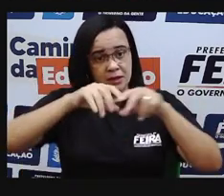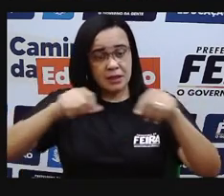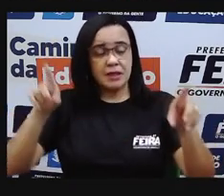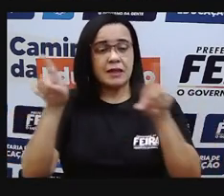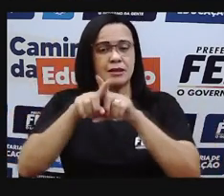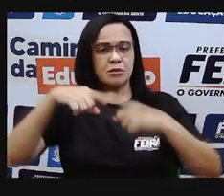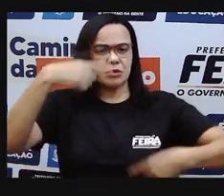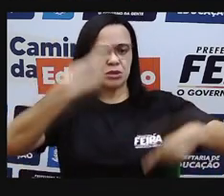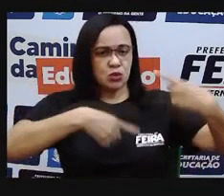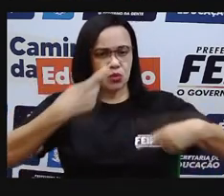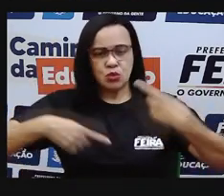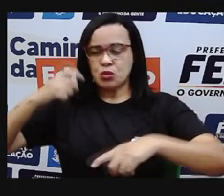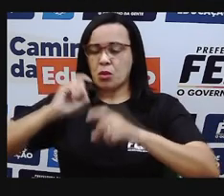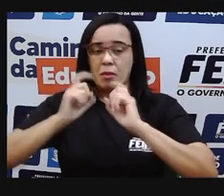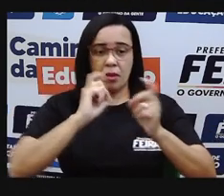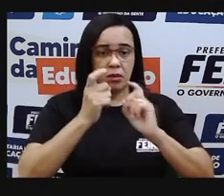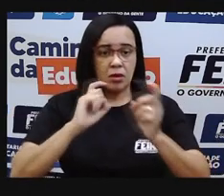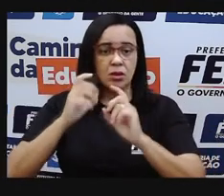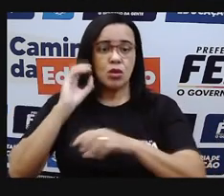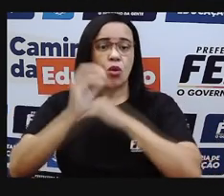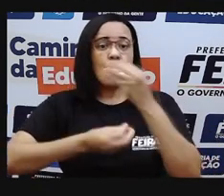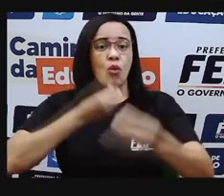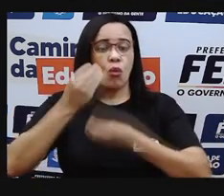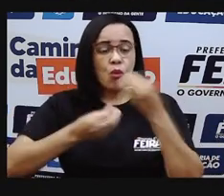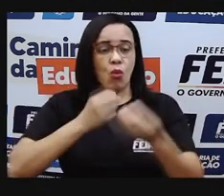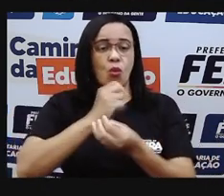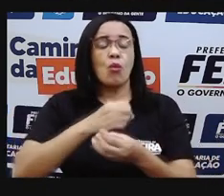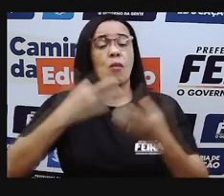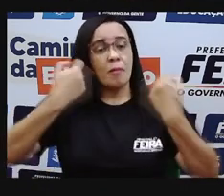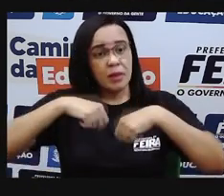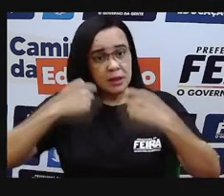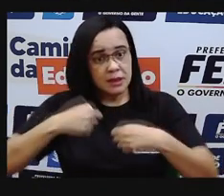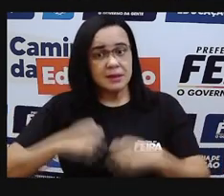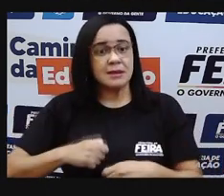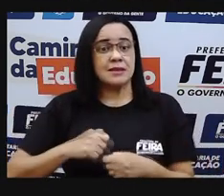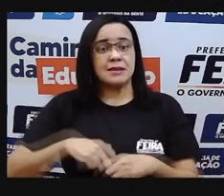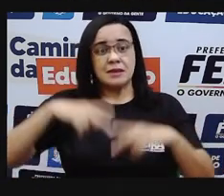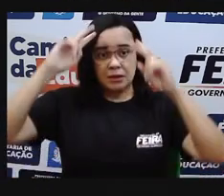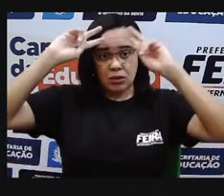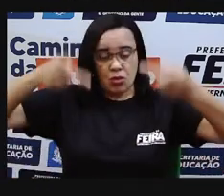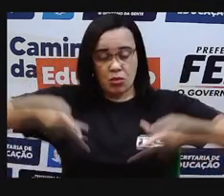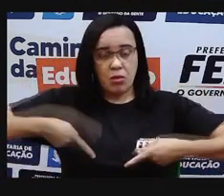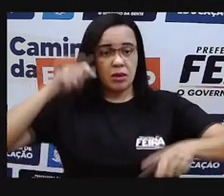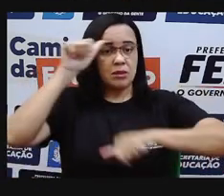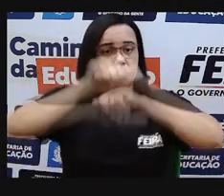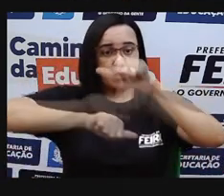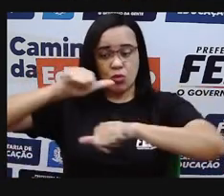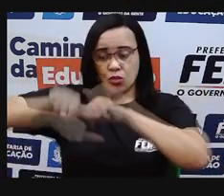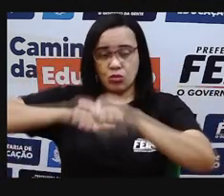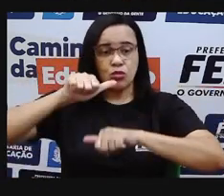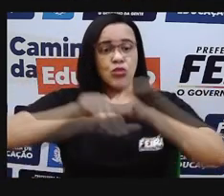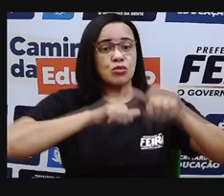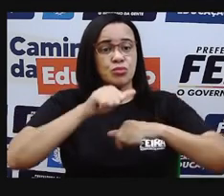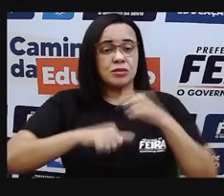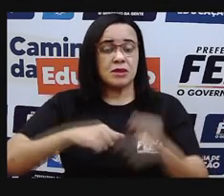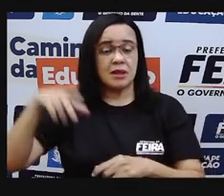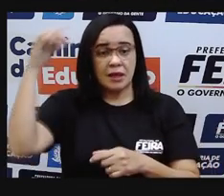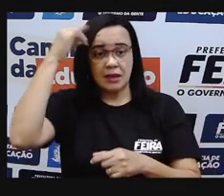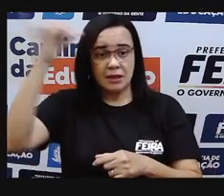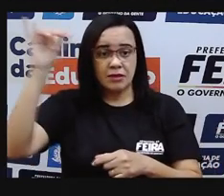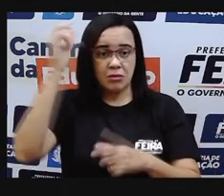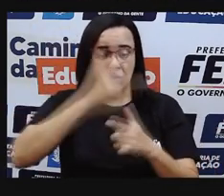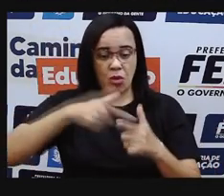responsáveis pelo seu aumento artificial e sugerir propostas para a reversão ou controle desse quadro.